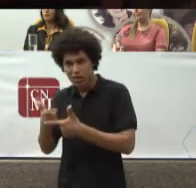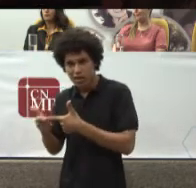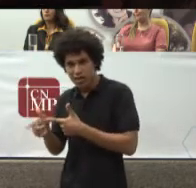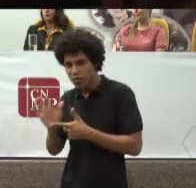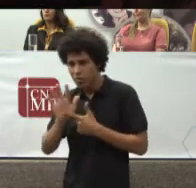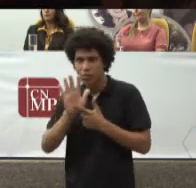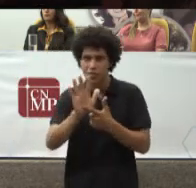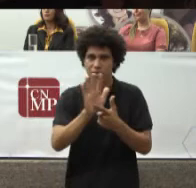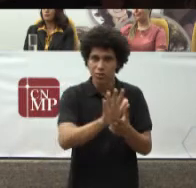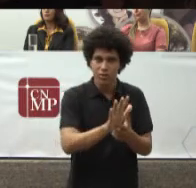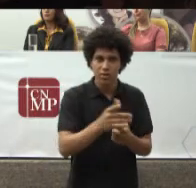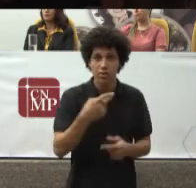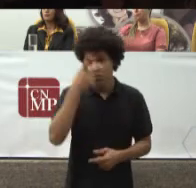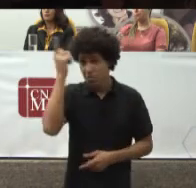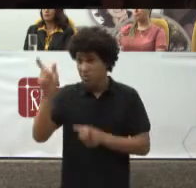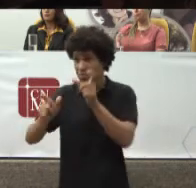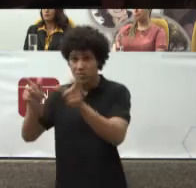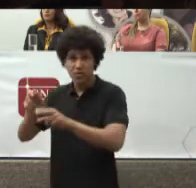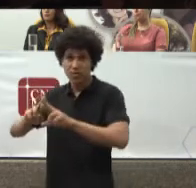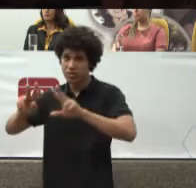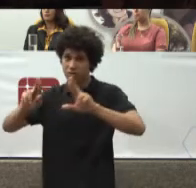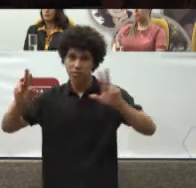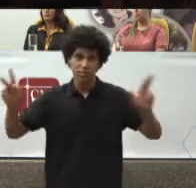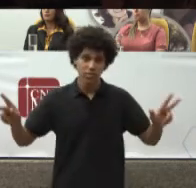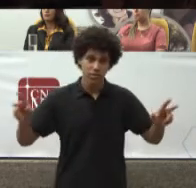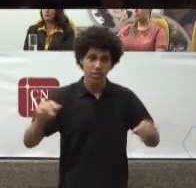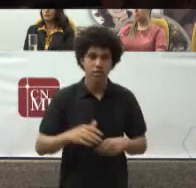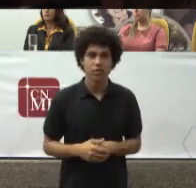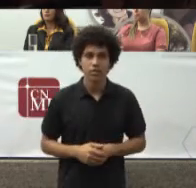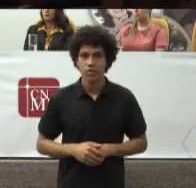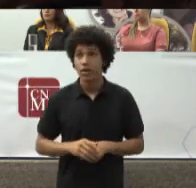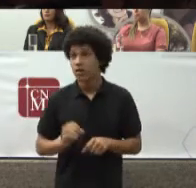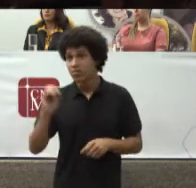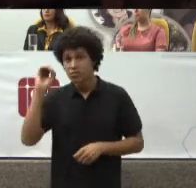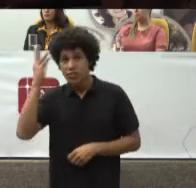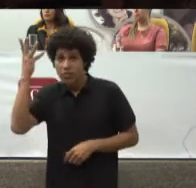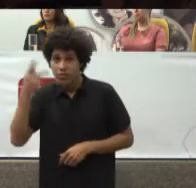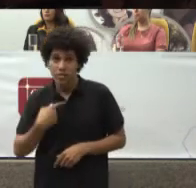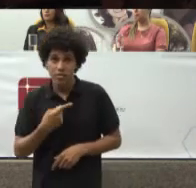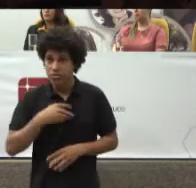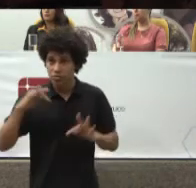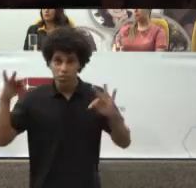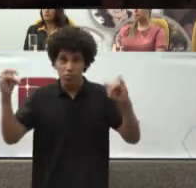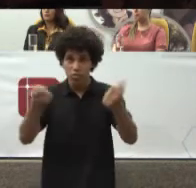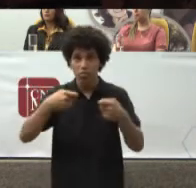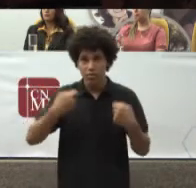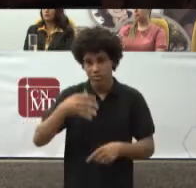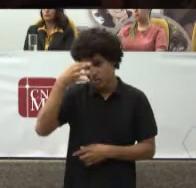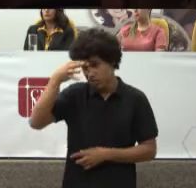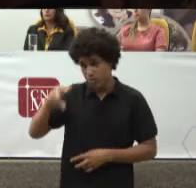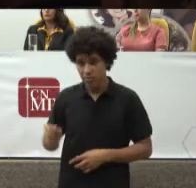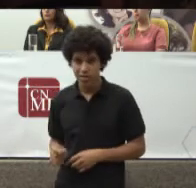Diversificadas E talvez Nós tenhamos Que entender Também